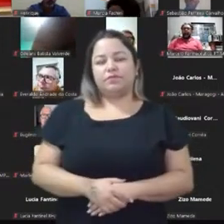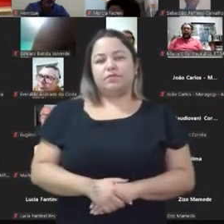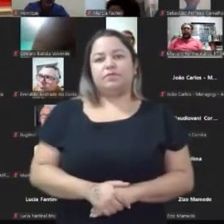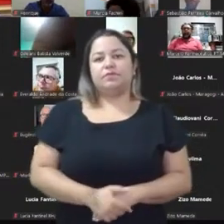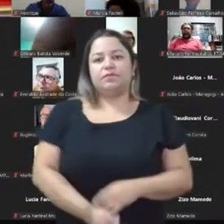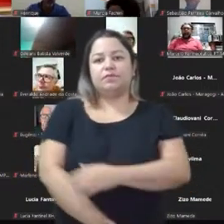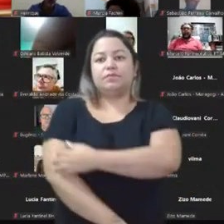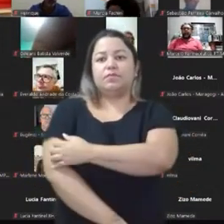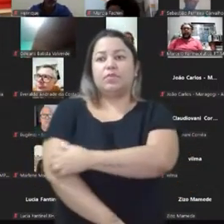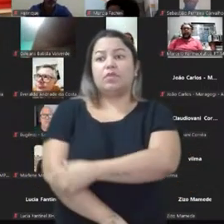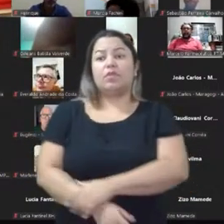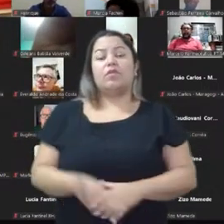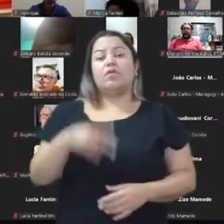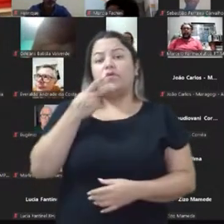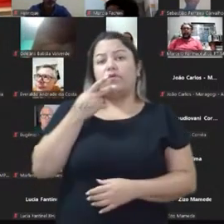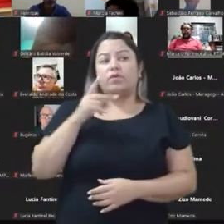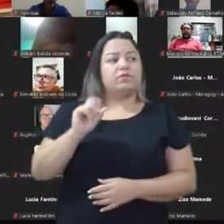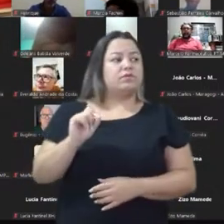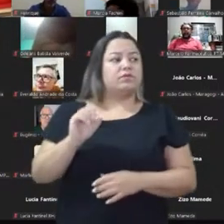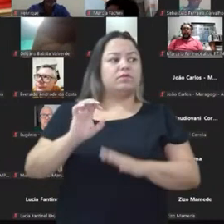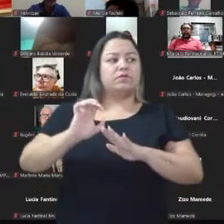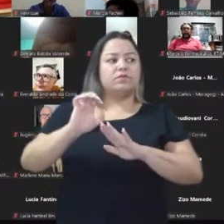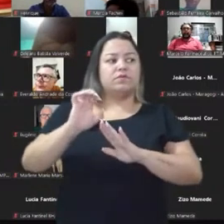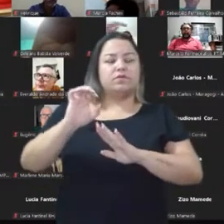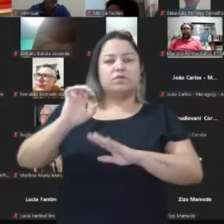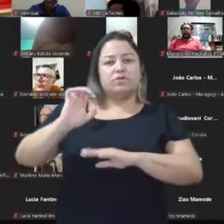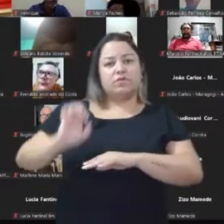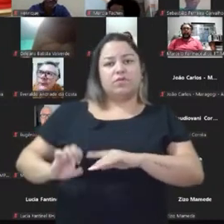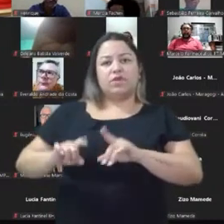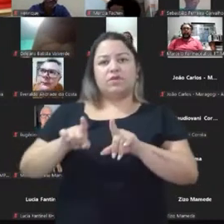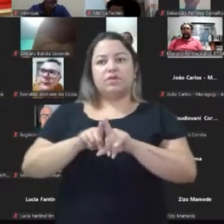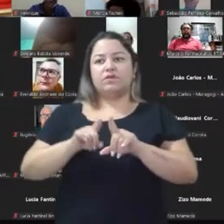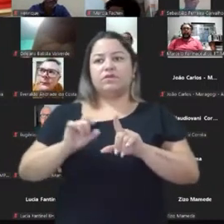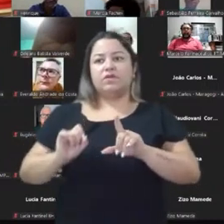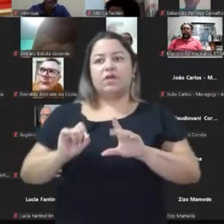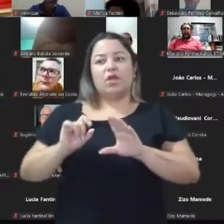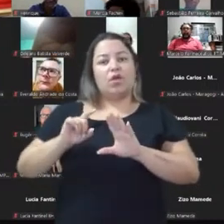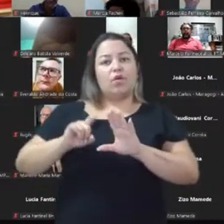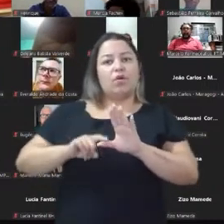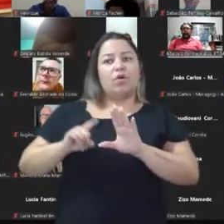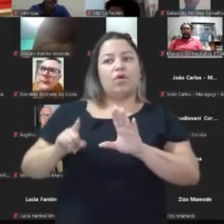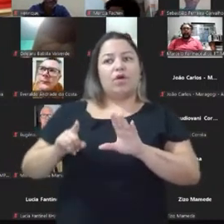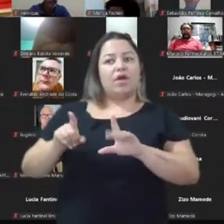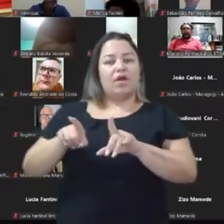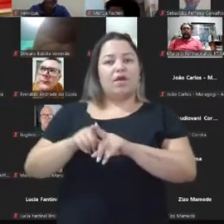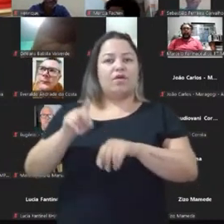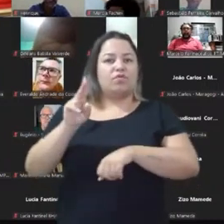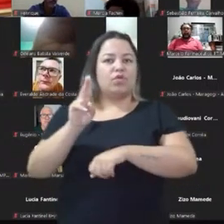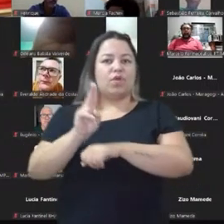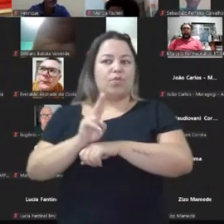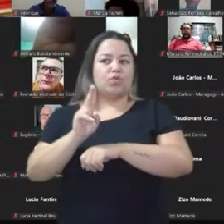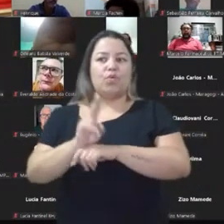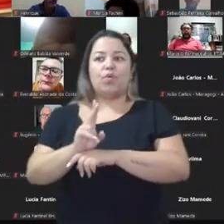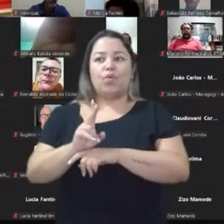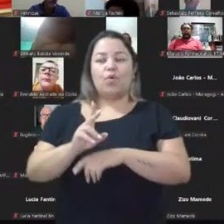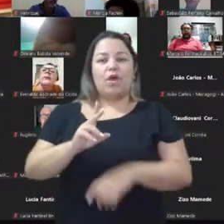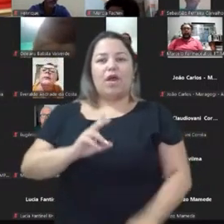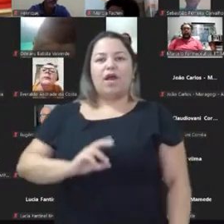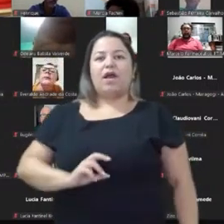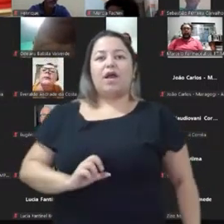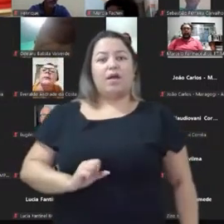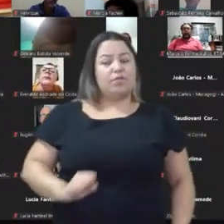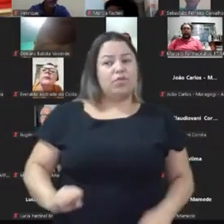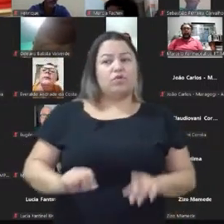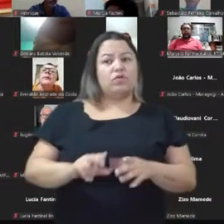O pessoal fala que ser de esquerda é ser comunista, defender aborto, linguagem neutra. Você fala um monte,